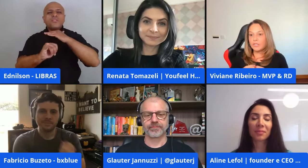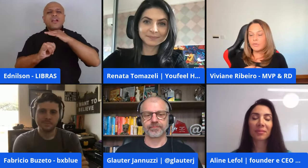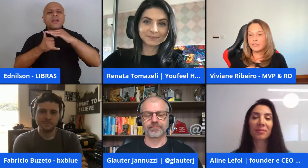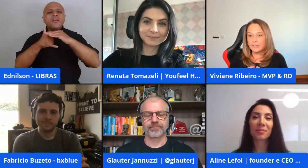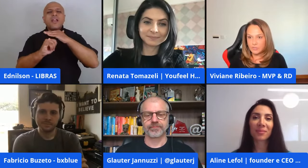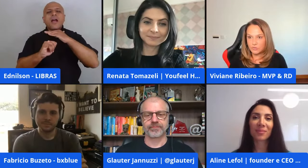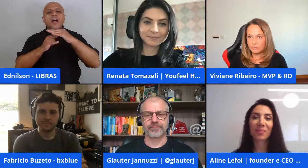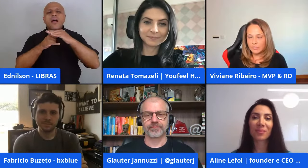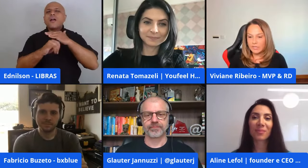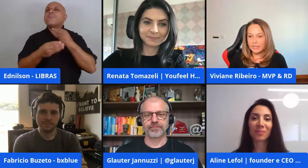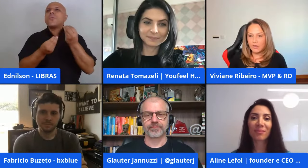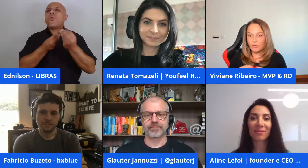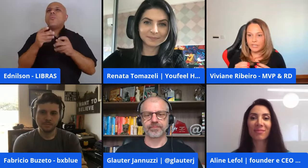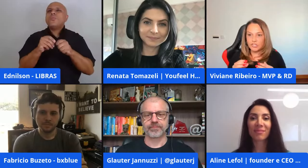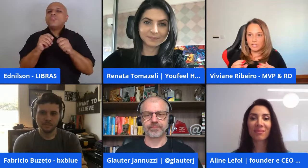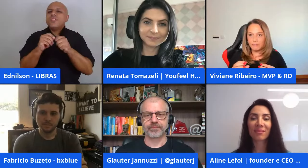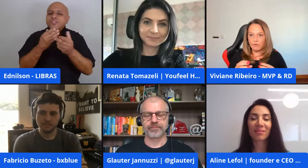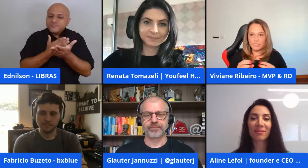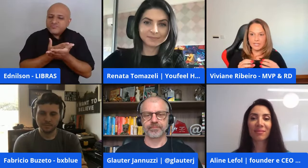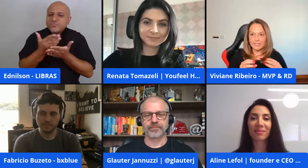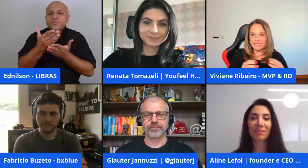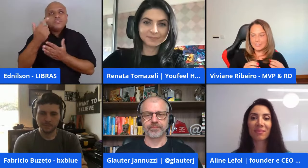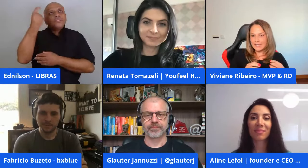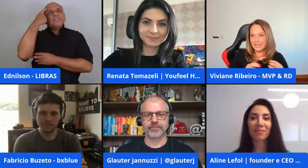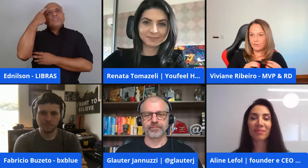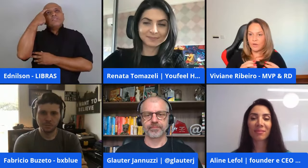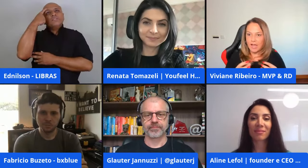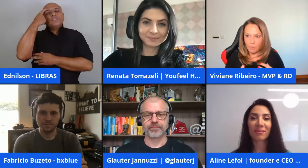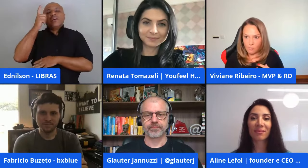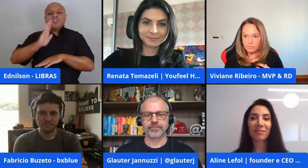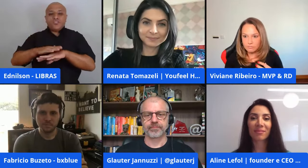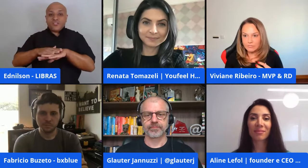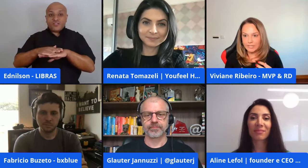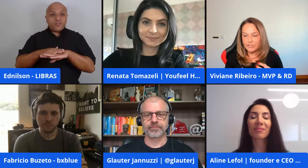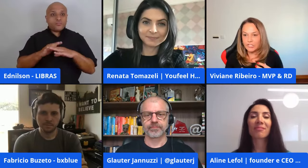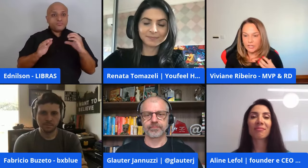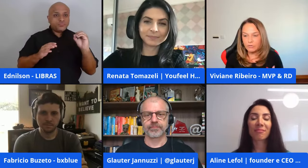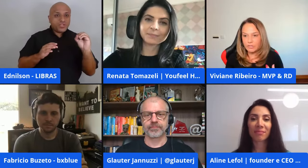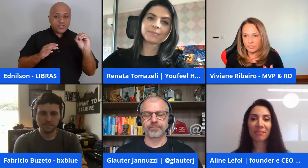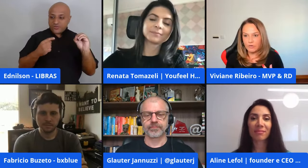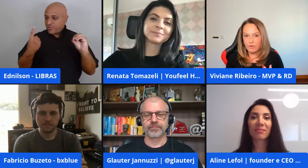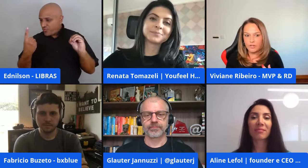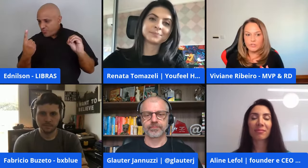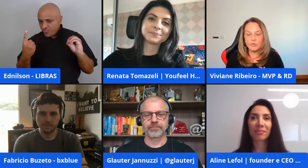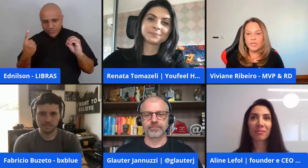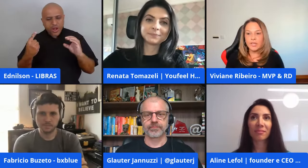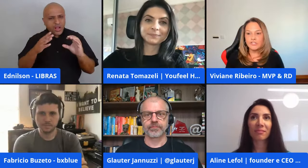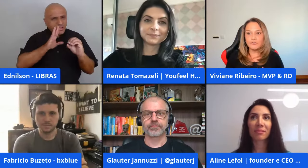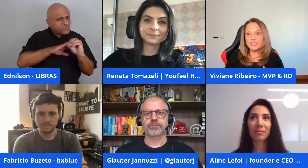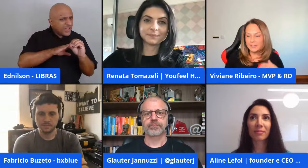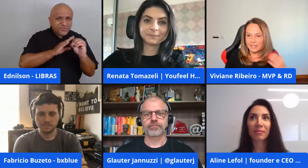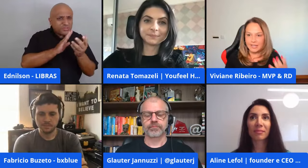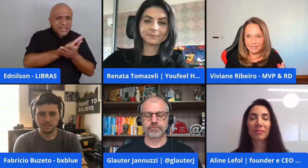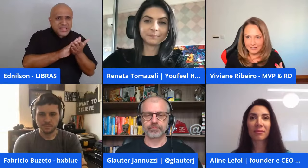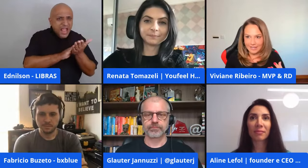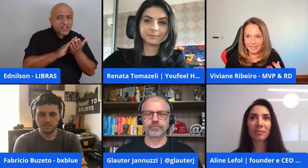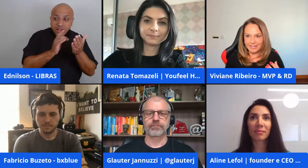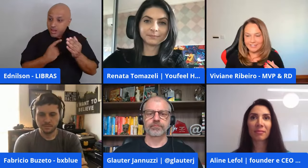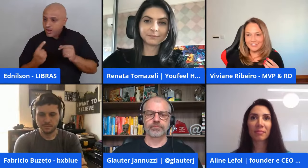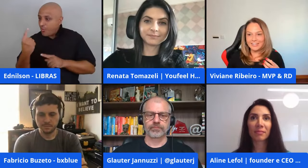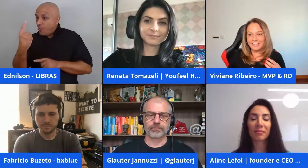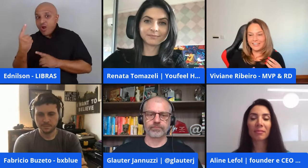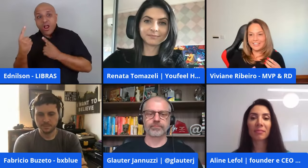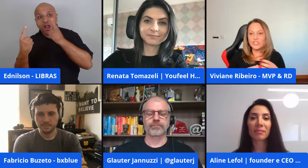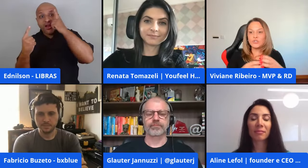um pouquinho do teu início, né? O que que te levou a sair desse zero ao um, né? De ter o teu negócio, de você ter a